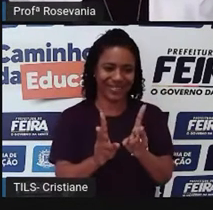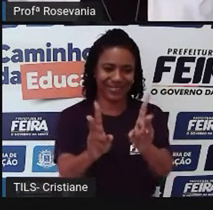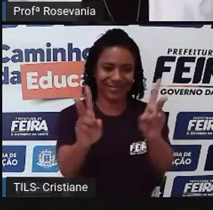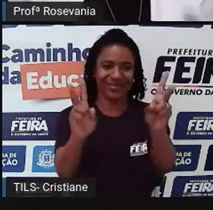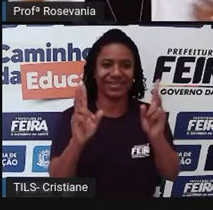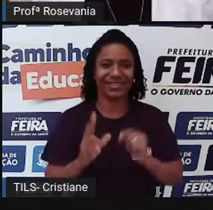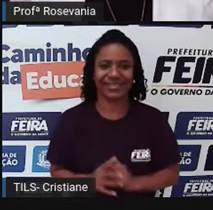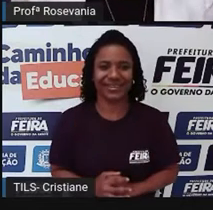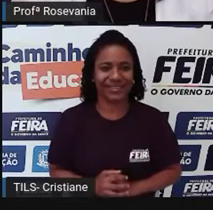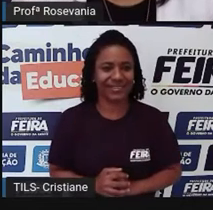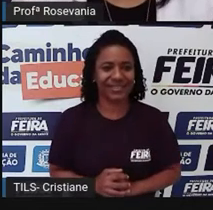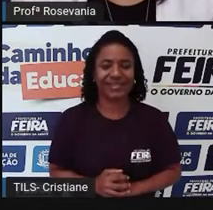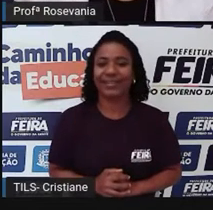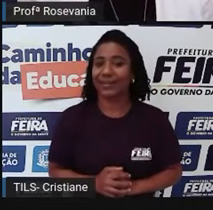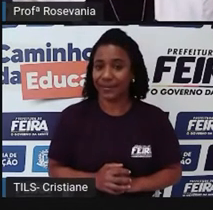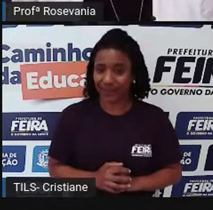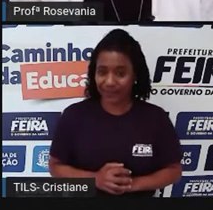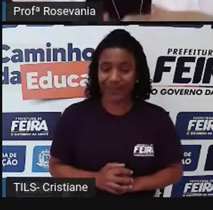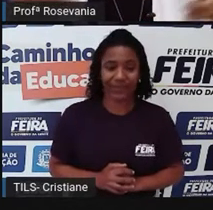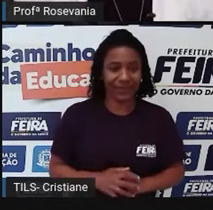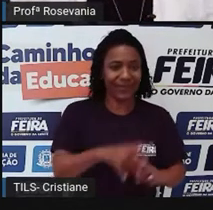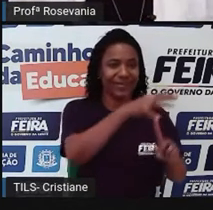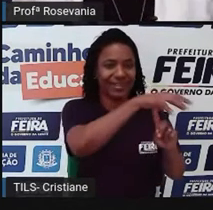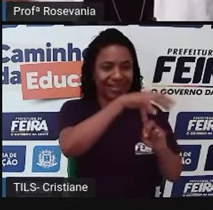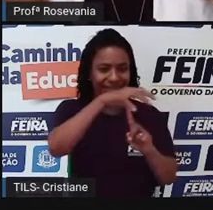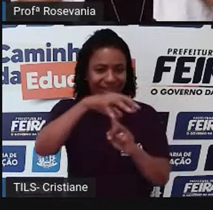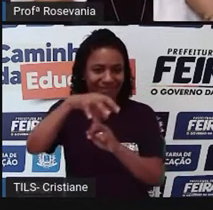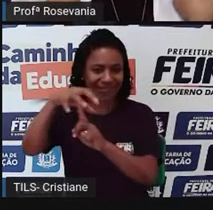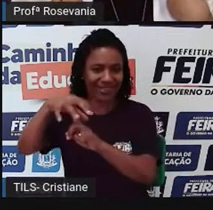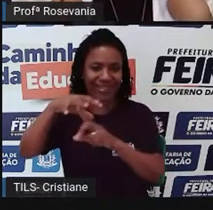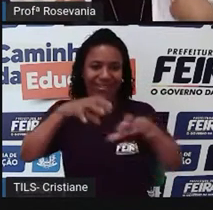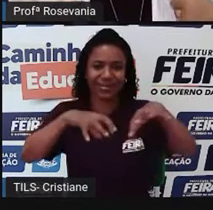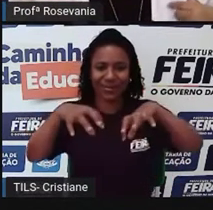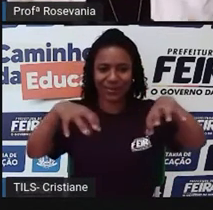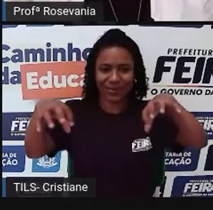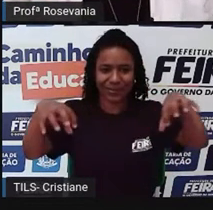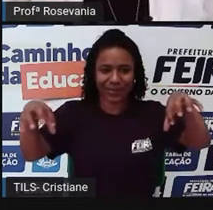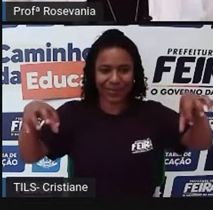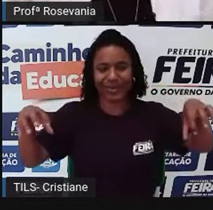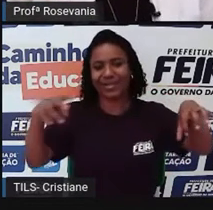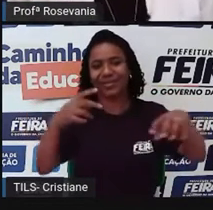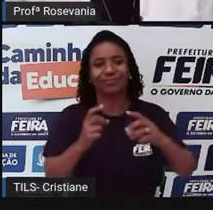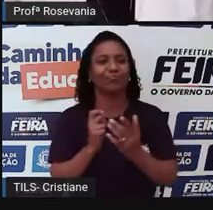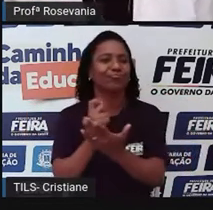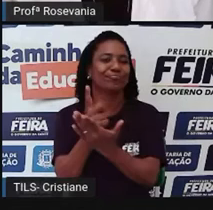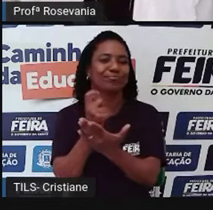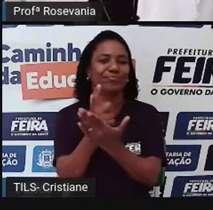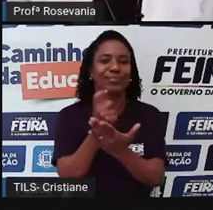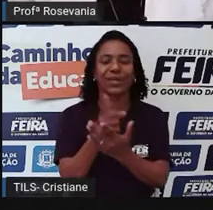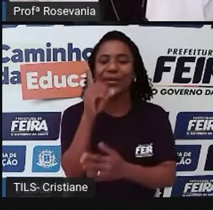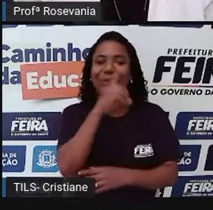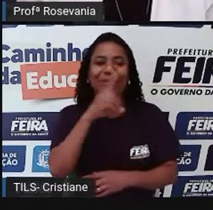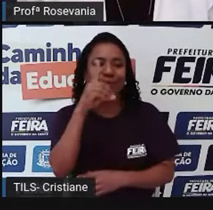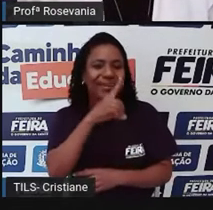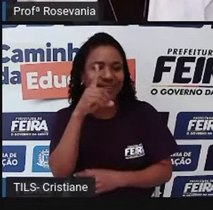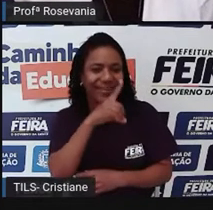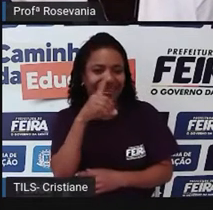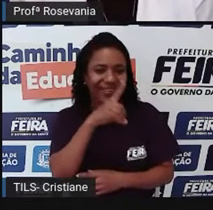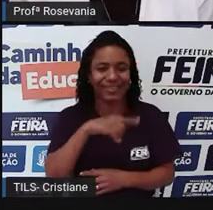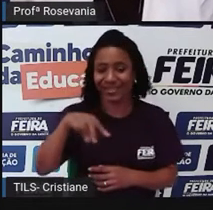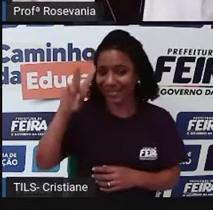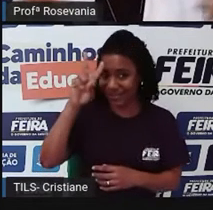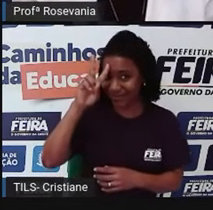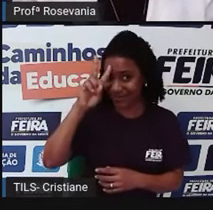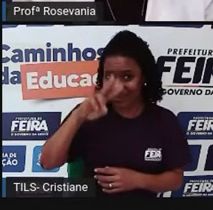Então, na feira popular, essa aqui a gente está acostumado mais a ver, essa que gente vai aos domingos, às segundas-feiras,